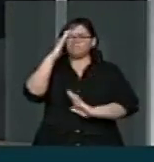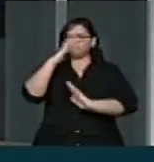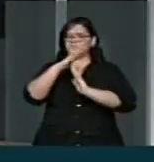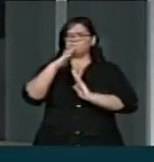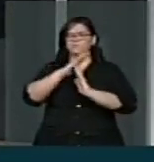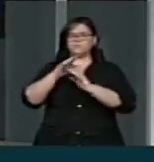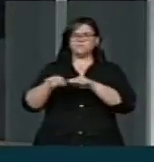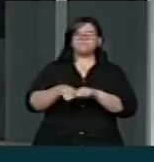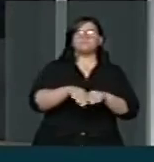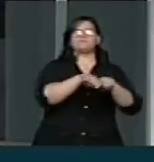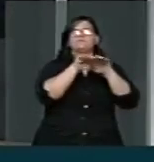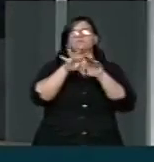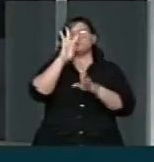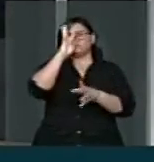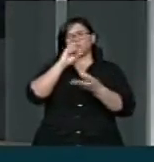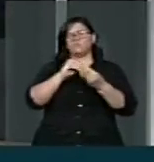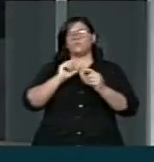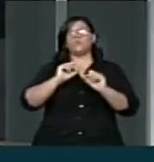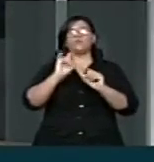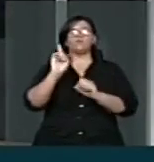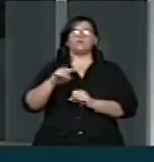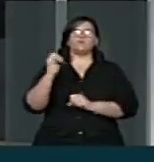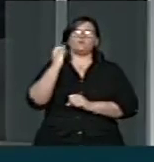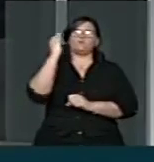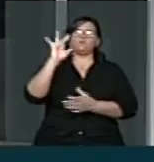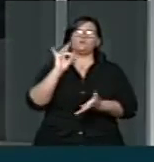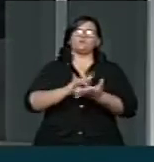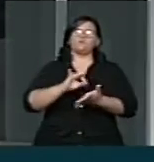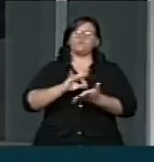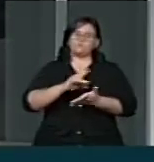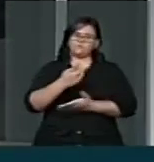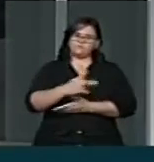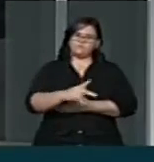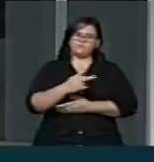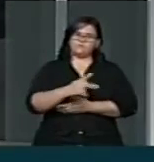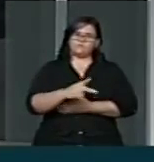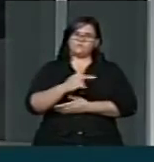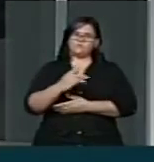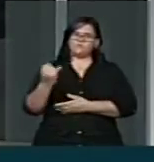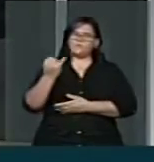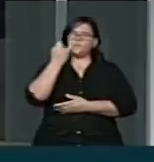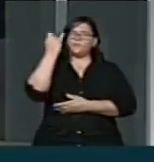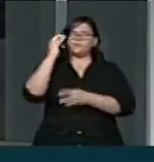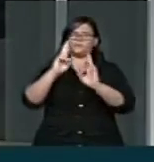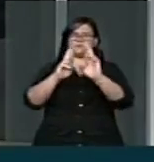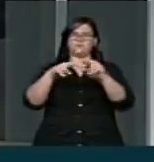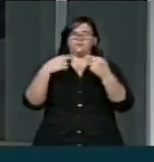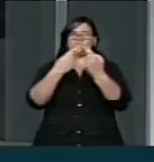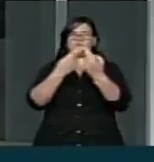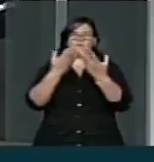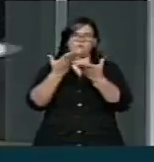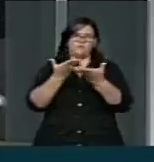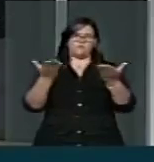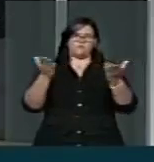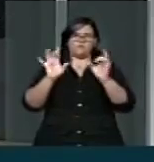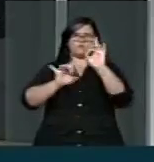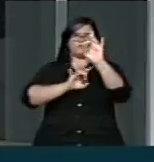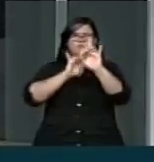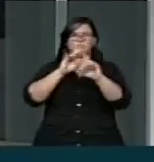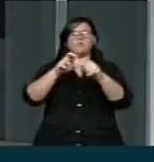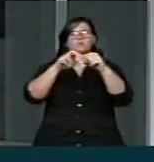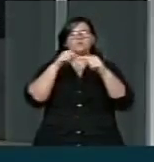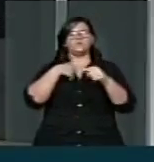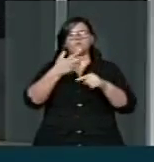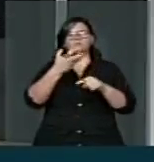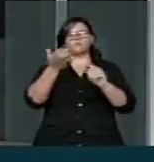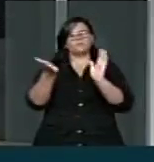reconhecendo a importância desta importante homenagem. Quero parabenizar a